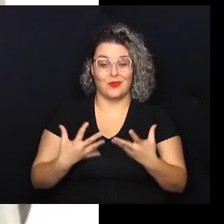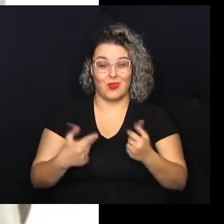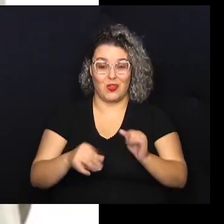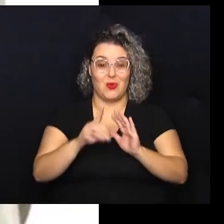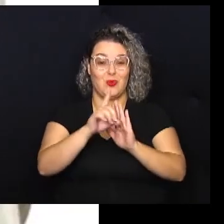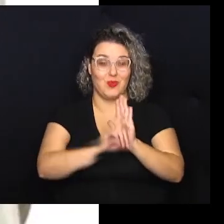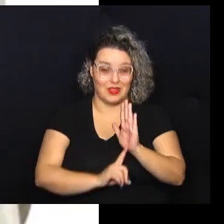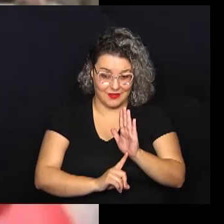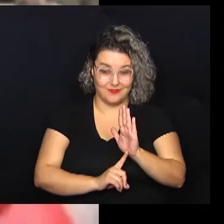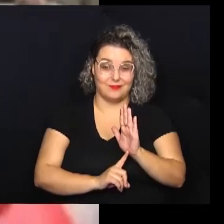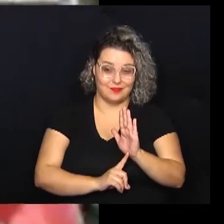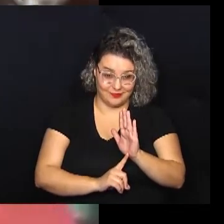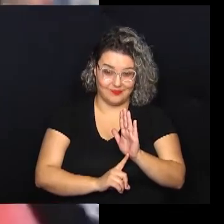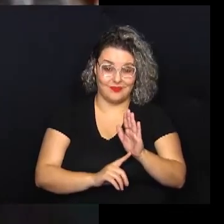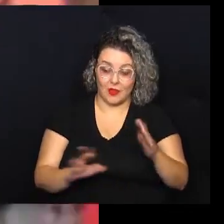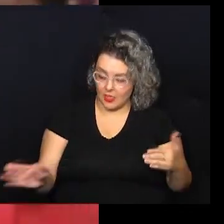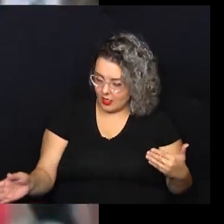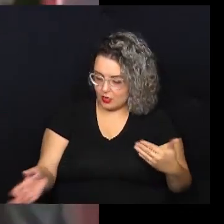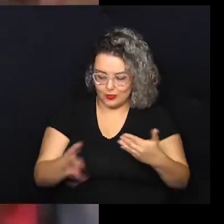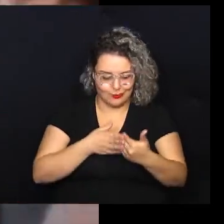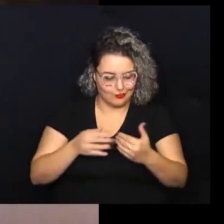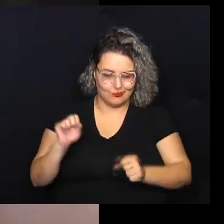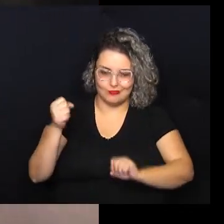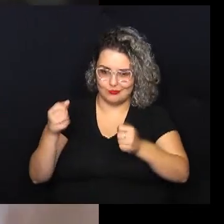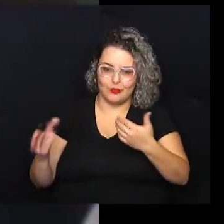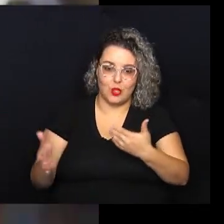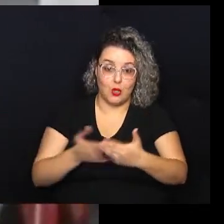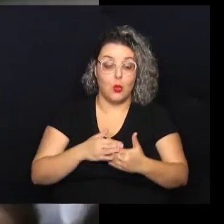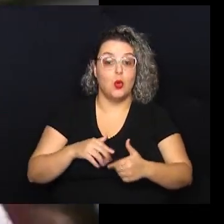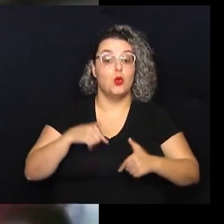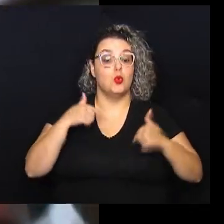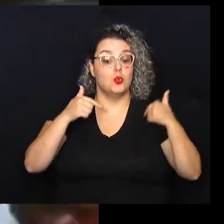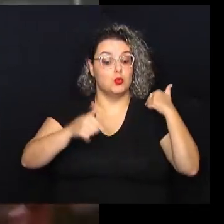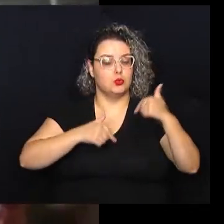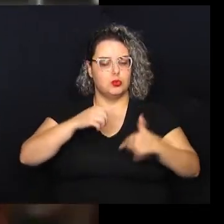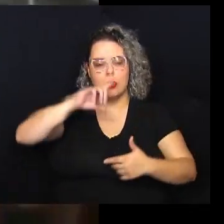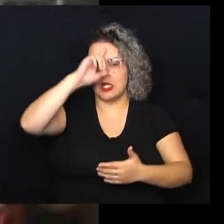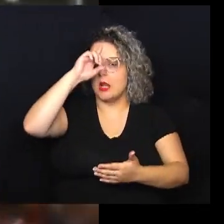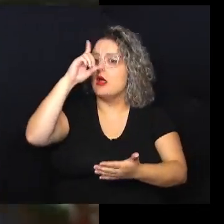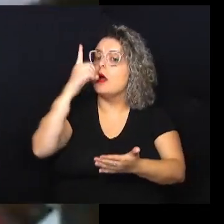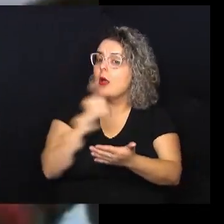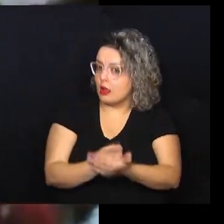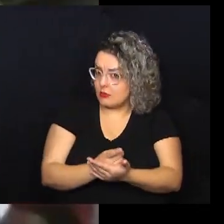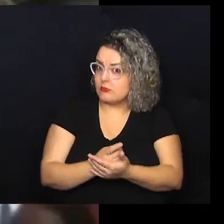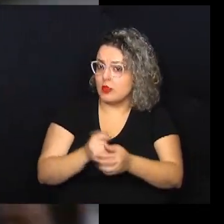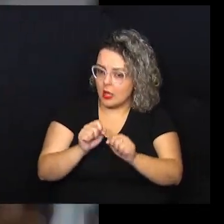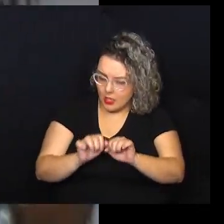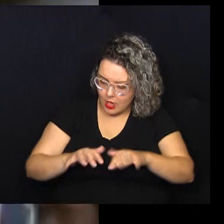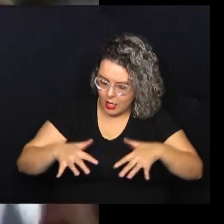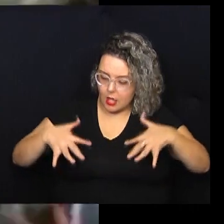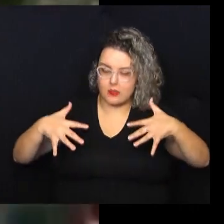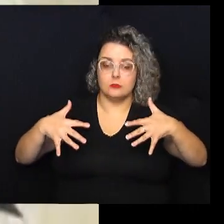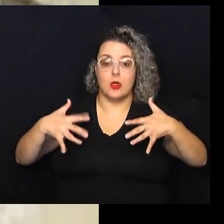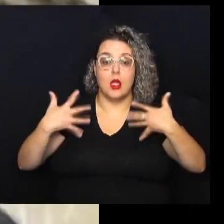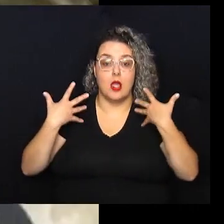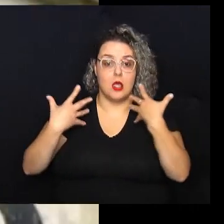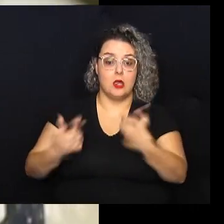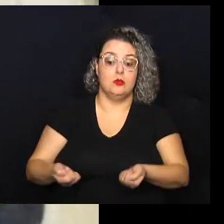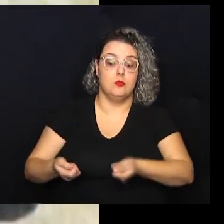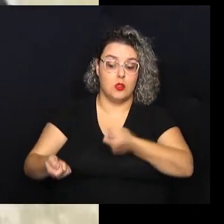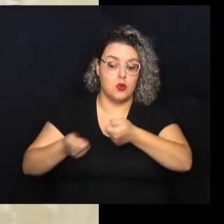o que tinham direito e na iminência de fechamento da fábrica, os trabalhadores decidiram em assembleia